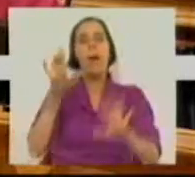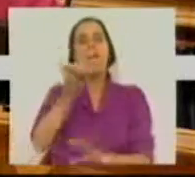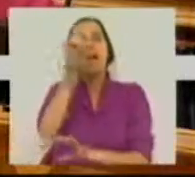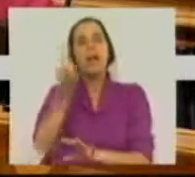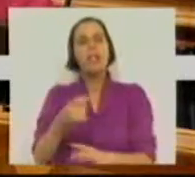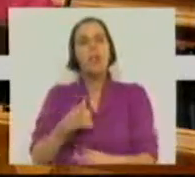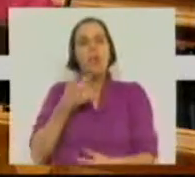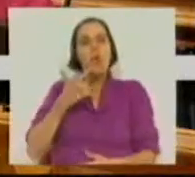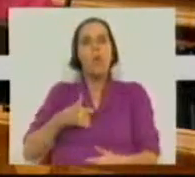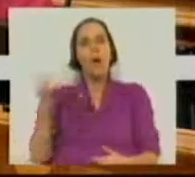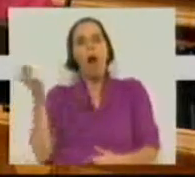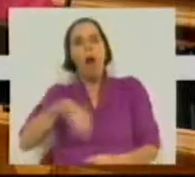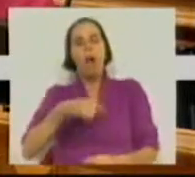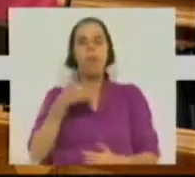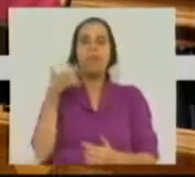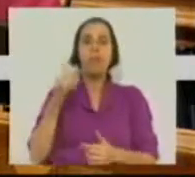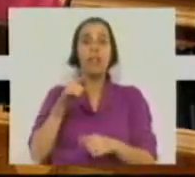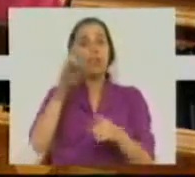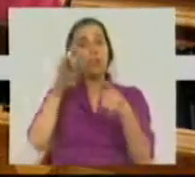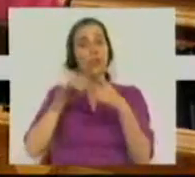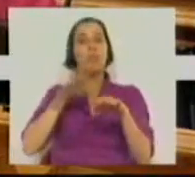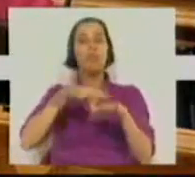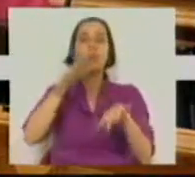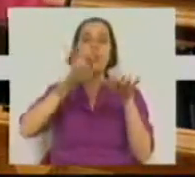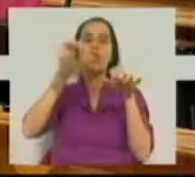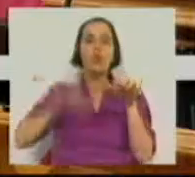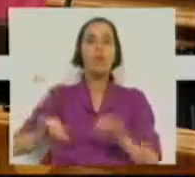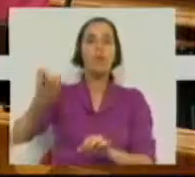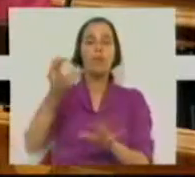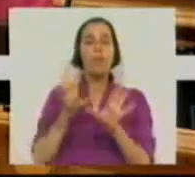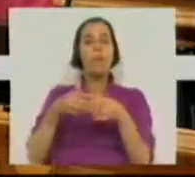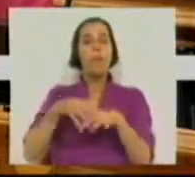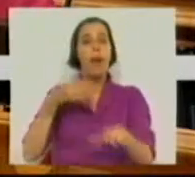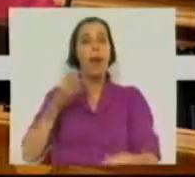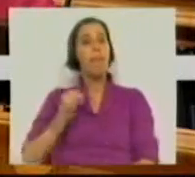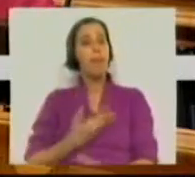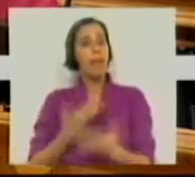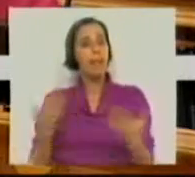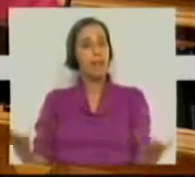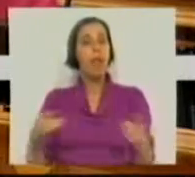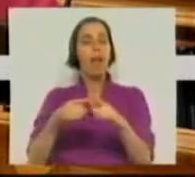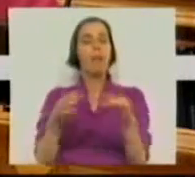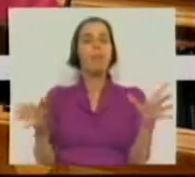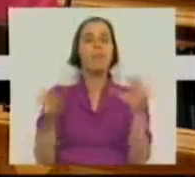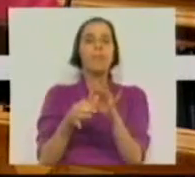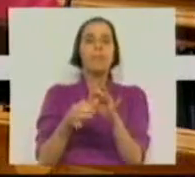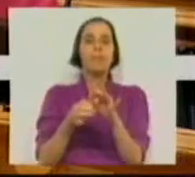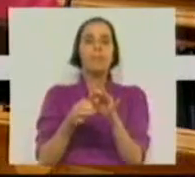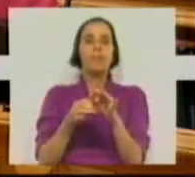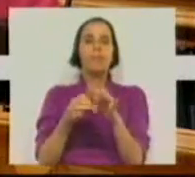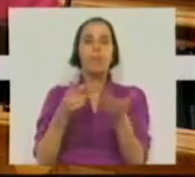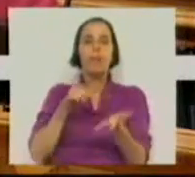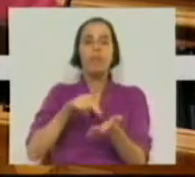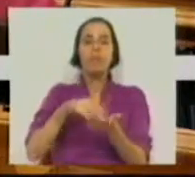questão que eu não posso deixar passar em claro e isto a propósito do discurso que vem da bancada do PSD relativamente ao